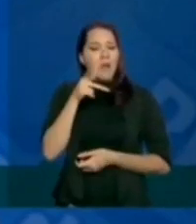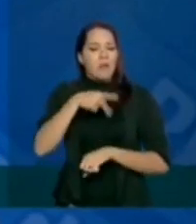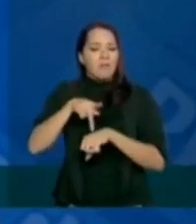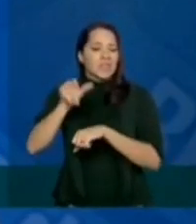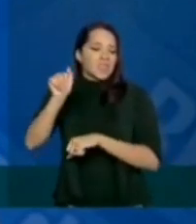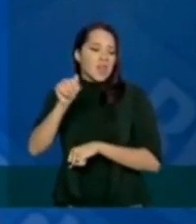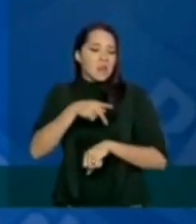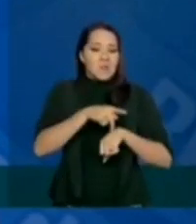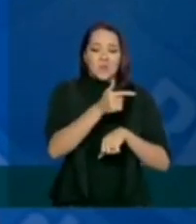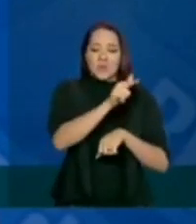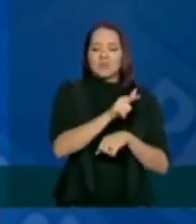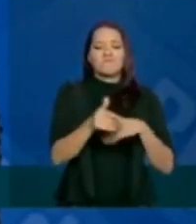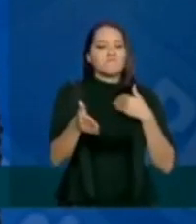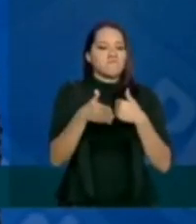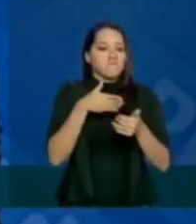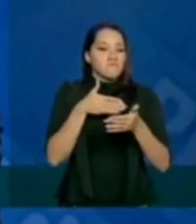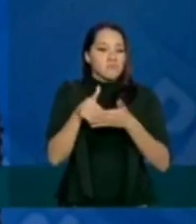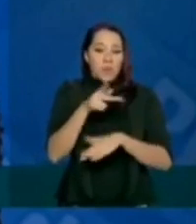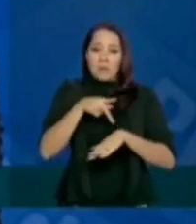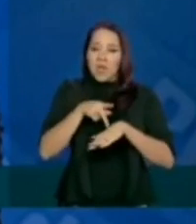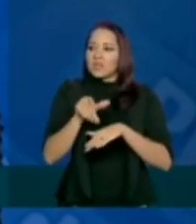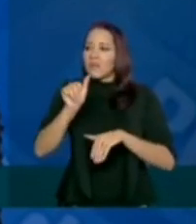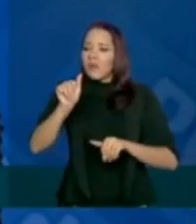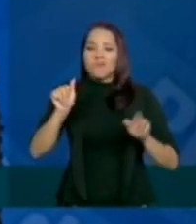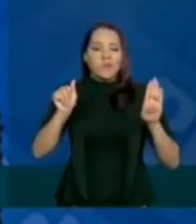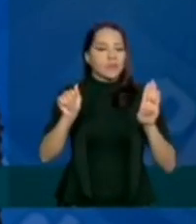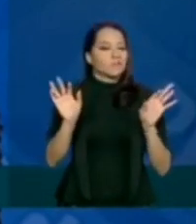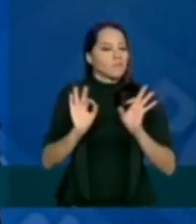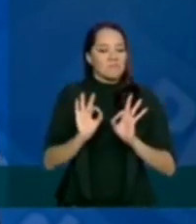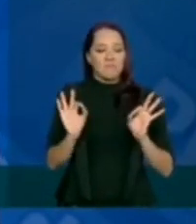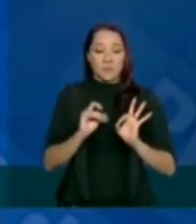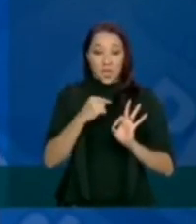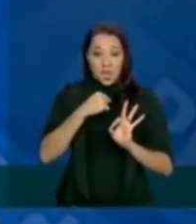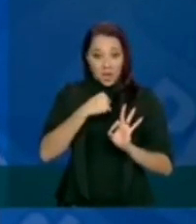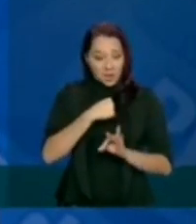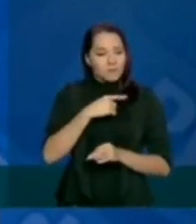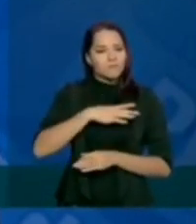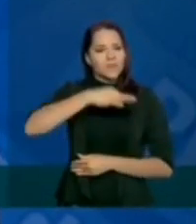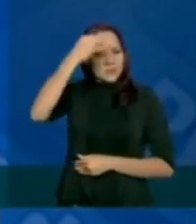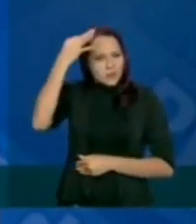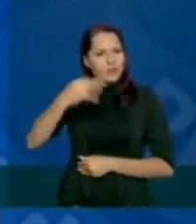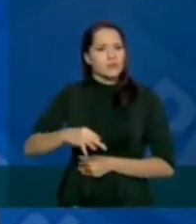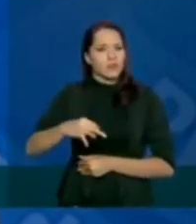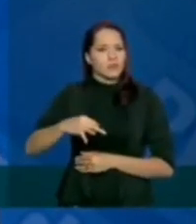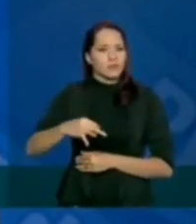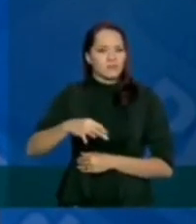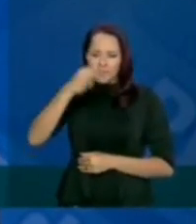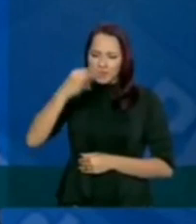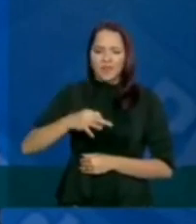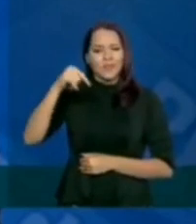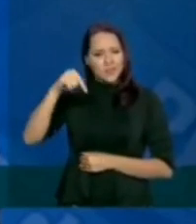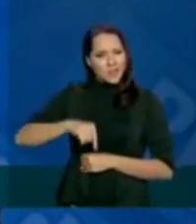A, o país B, não me interessa o país A ou o país B. Eu tenho a certeza que esse